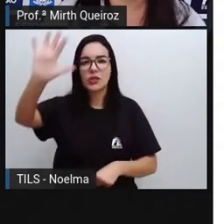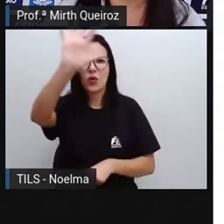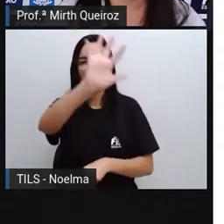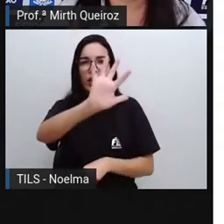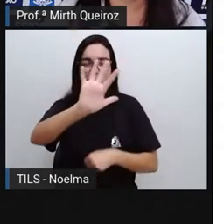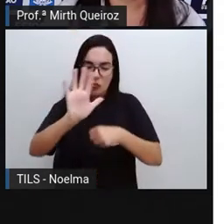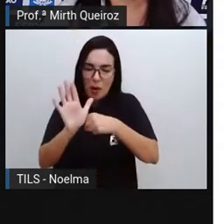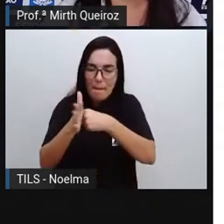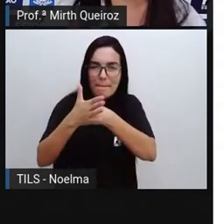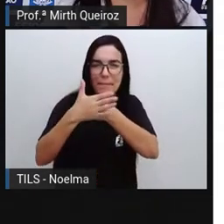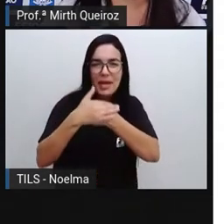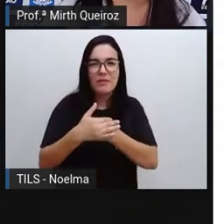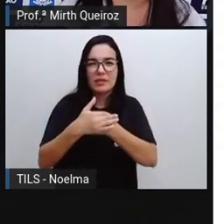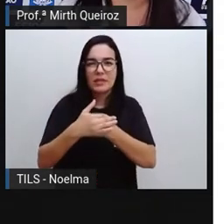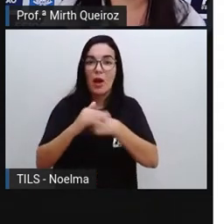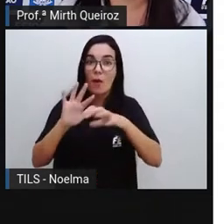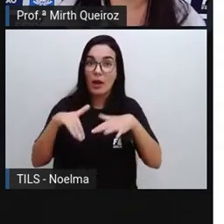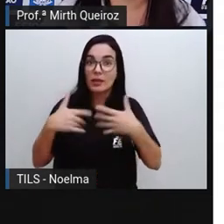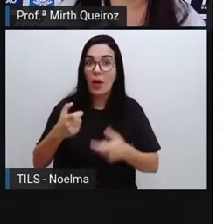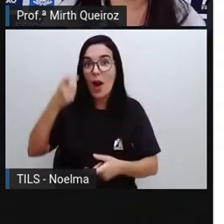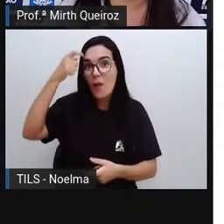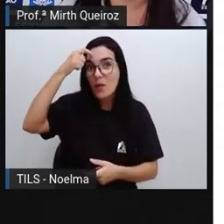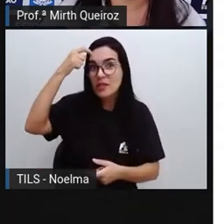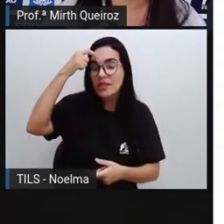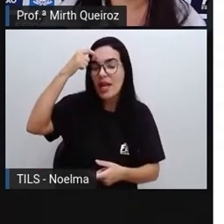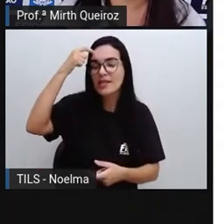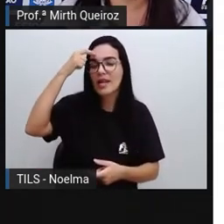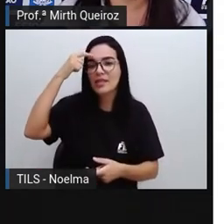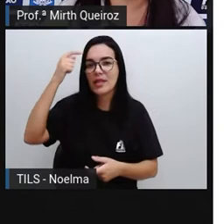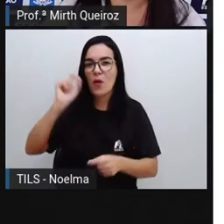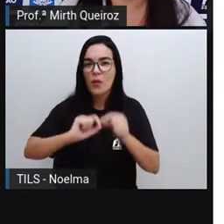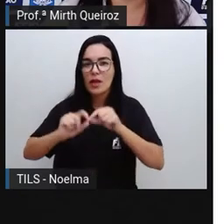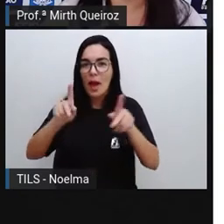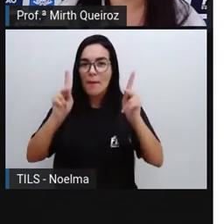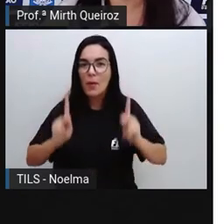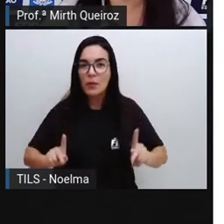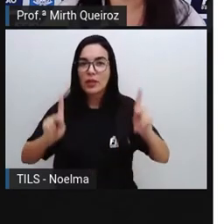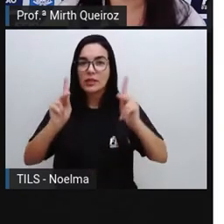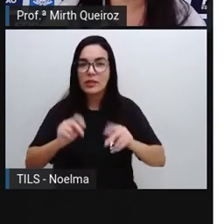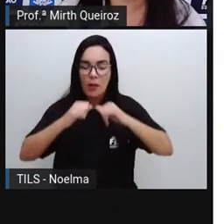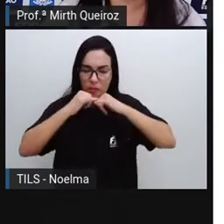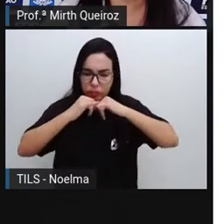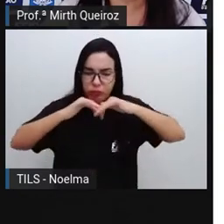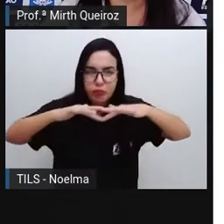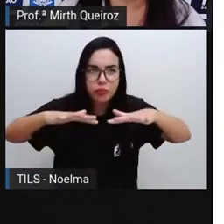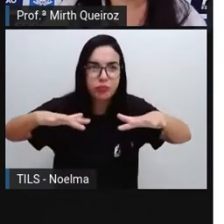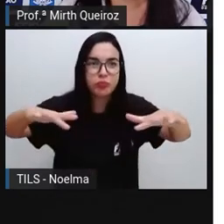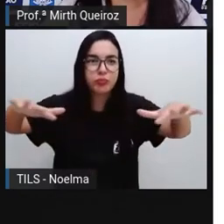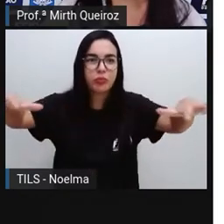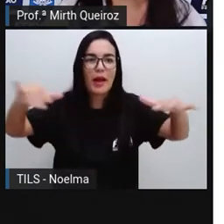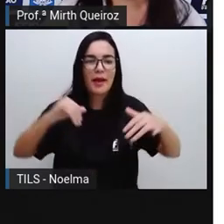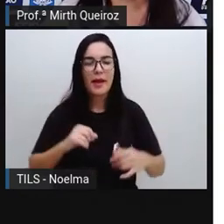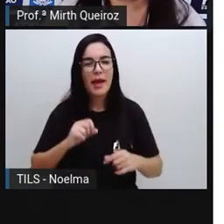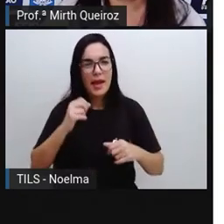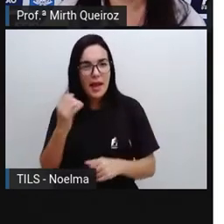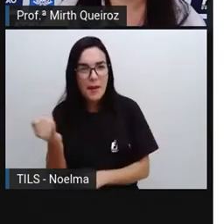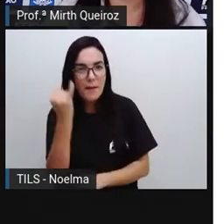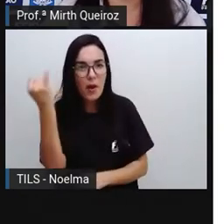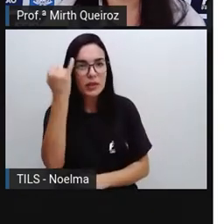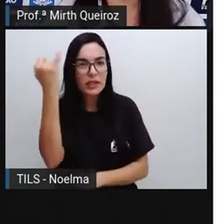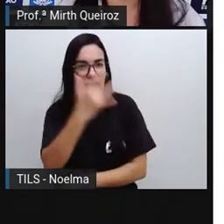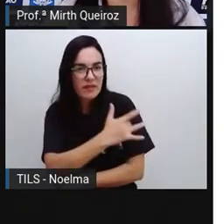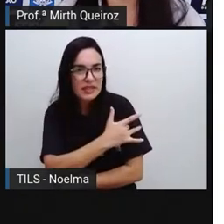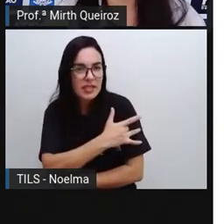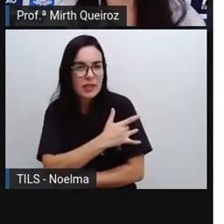começa a mudar. Com a conscientização da população sobre a importância da vacinação, muitas doenças